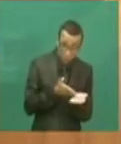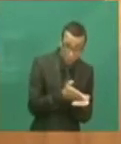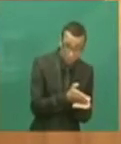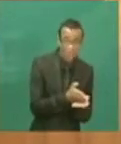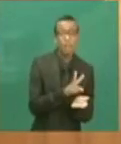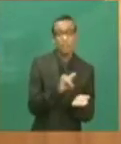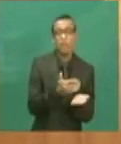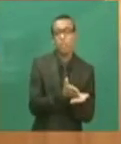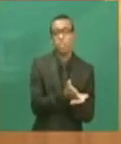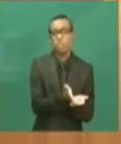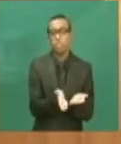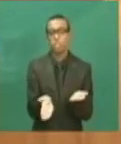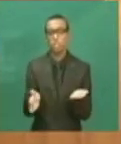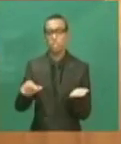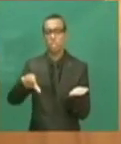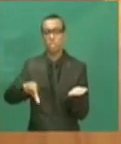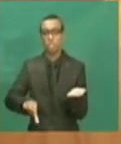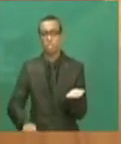dos fracassos que se acumulam ao longo do tempo.